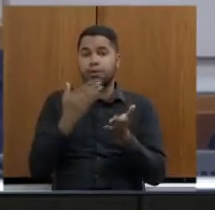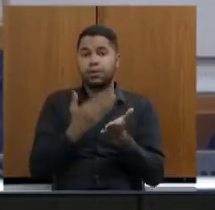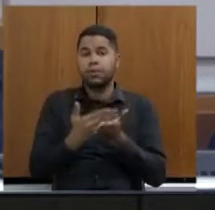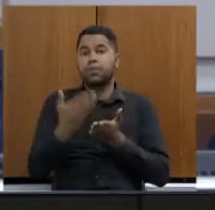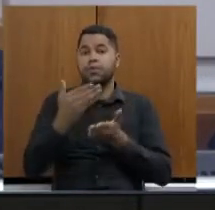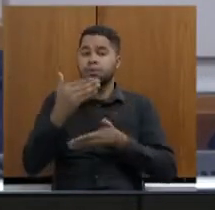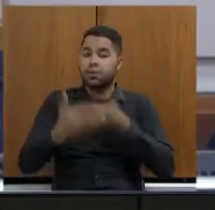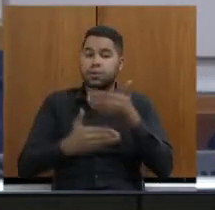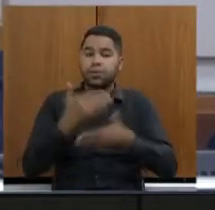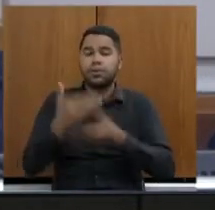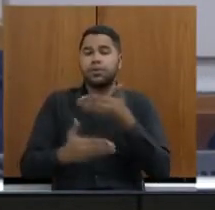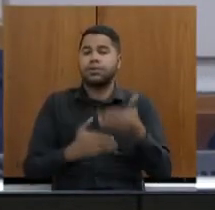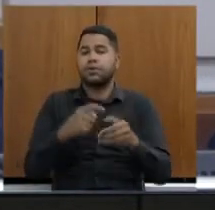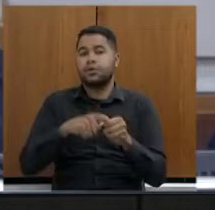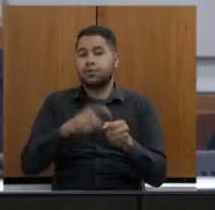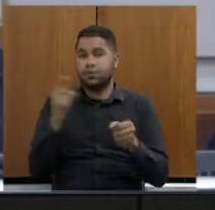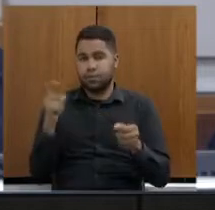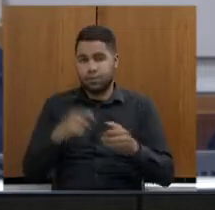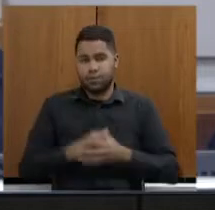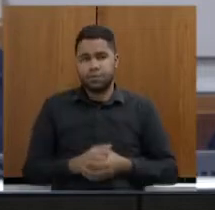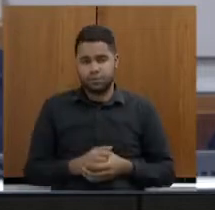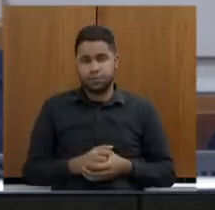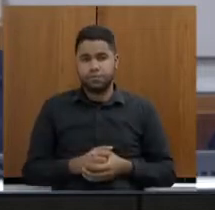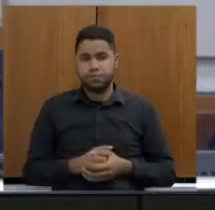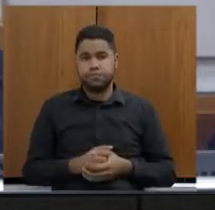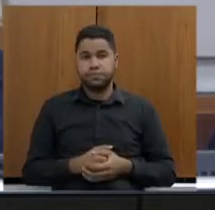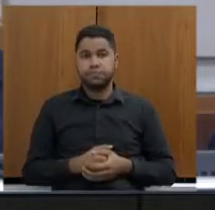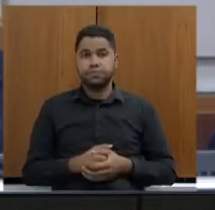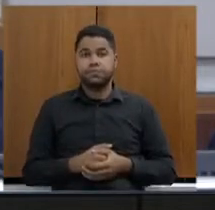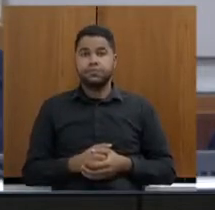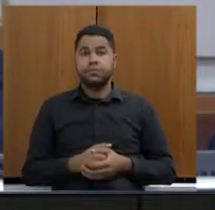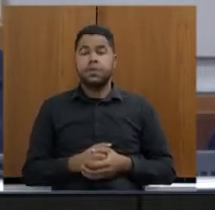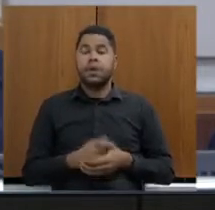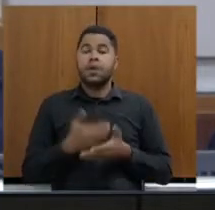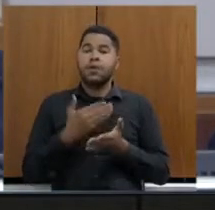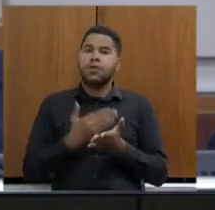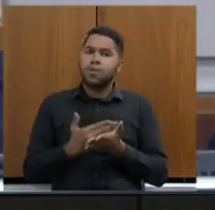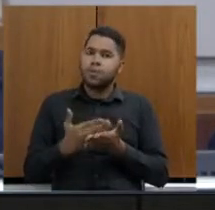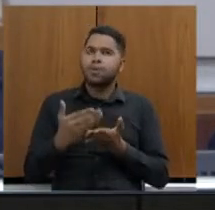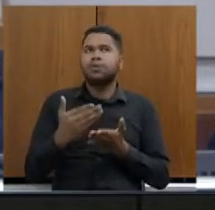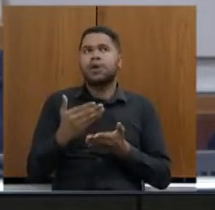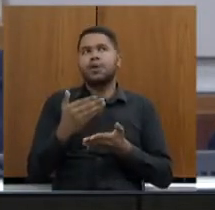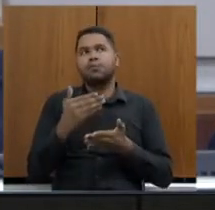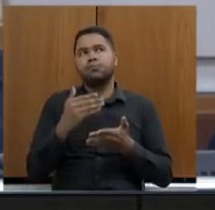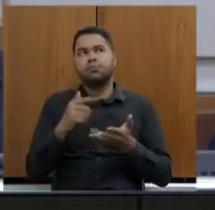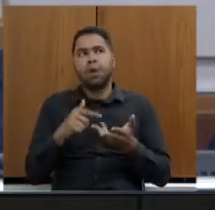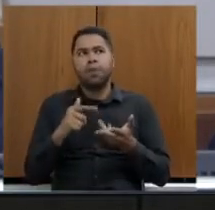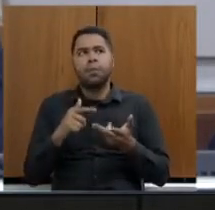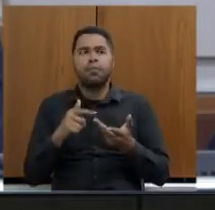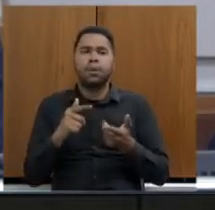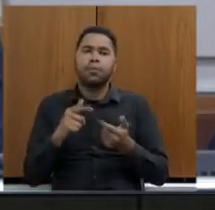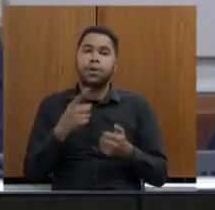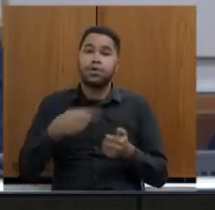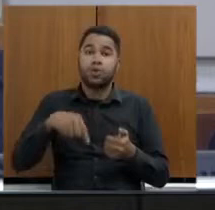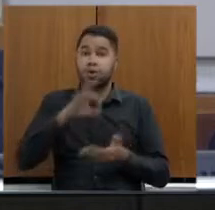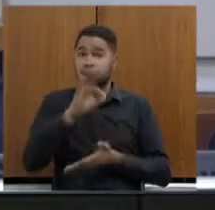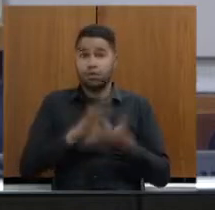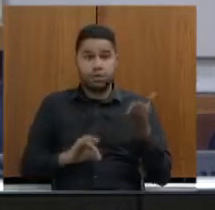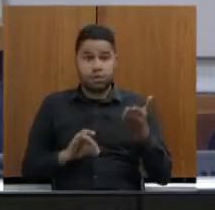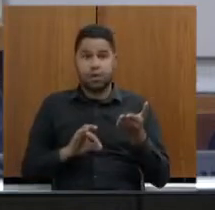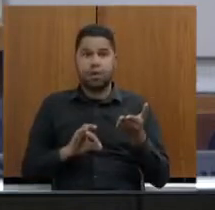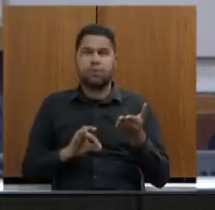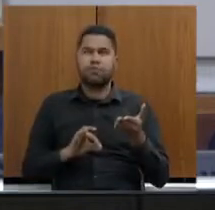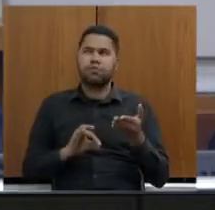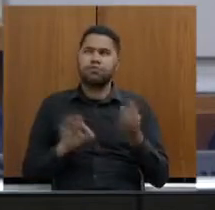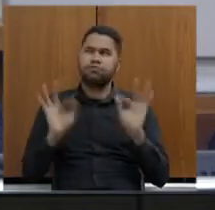esse processo de recuperação. Esses projetos, deputado, começaram a ser feitos antes mesmo de nós assinarmos o acordo. O acordo